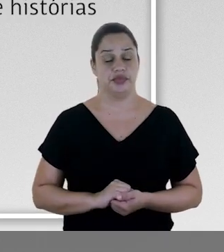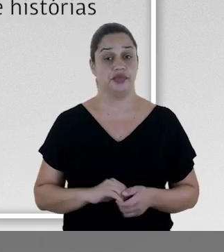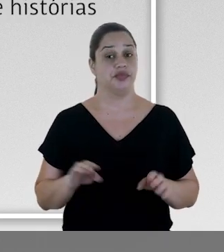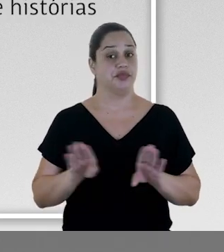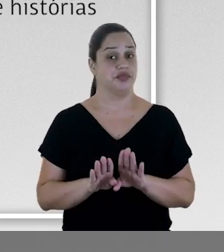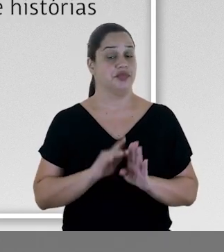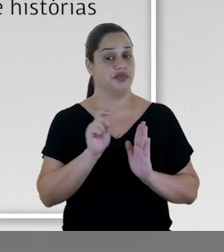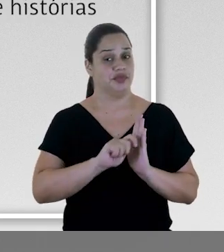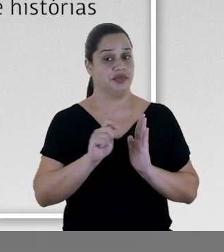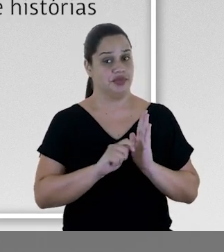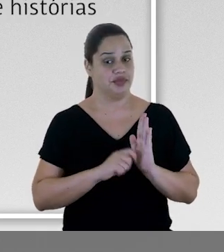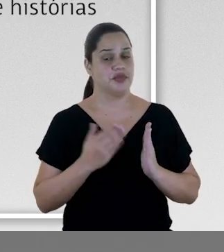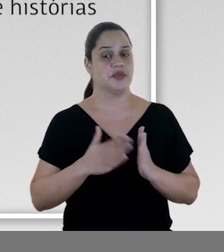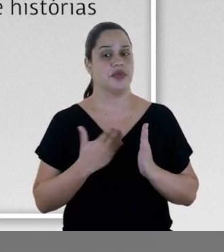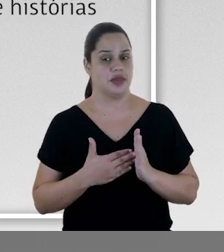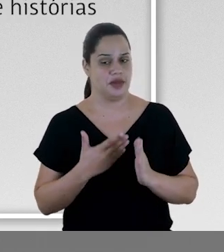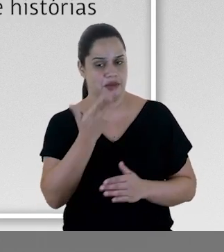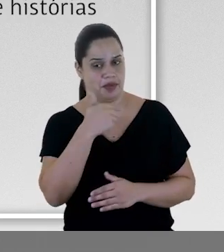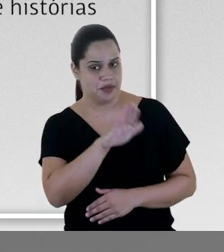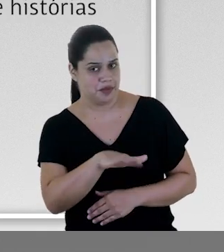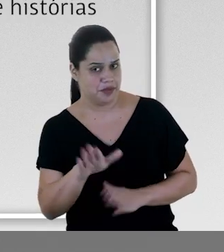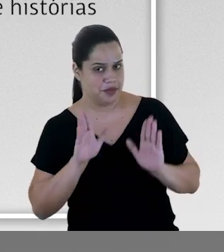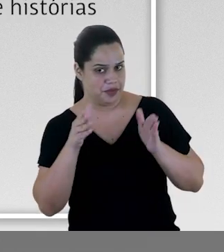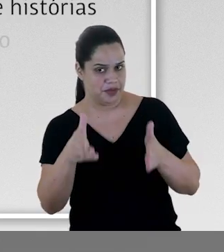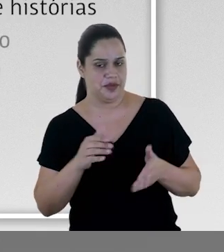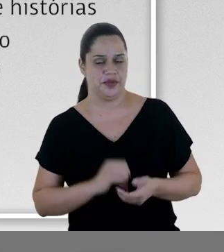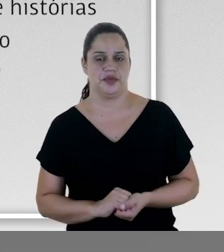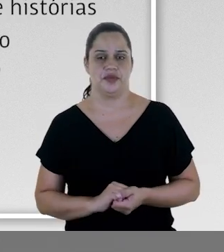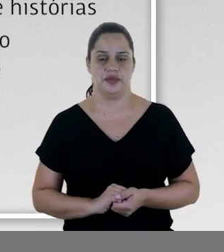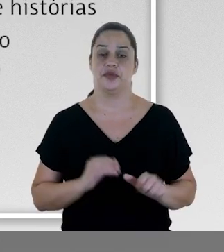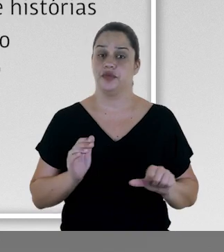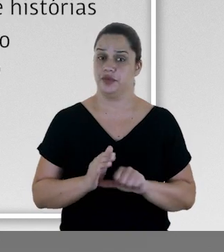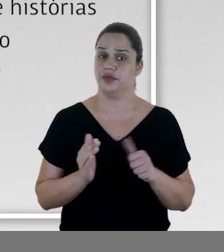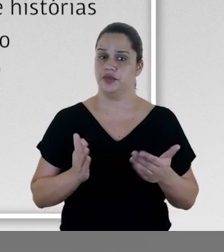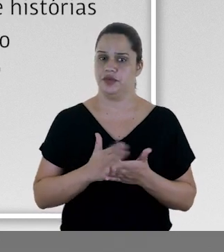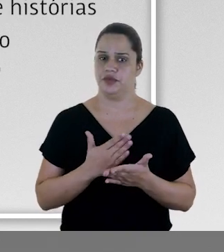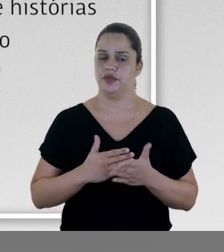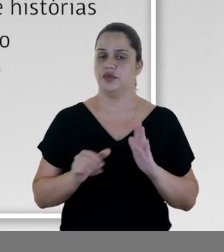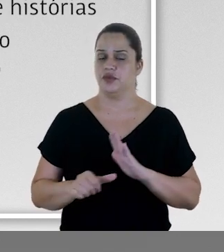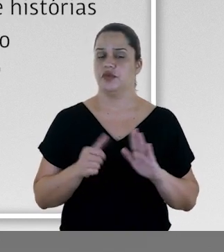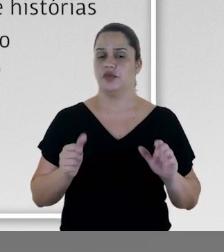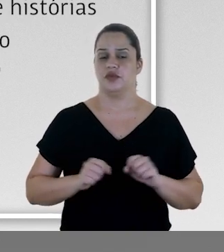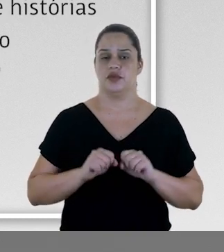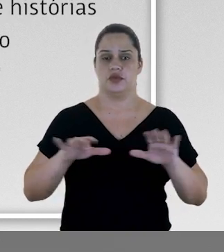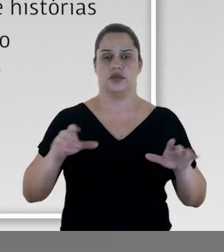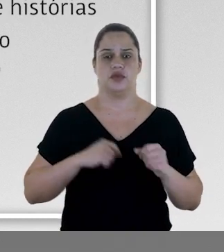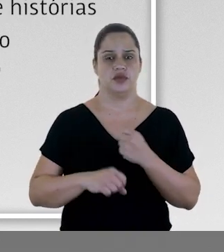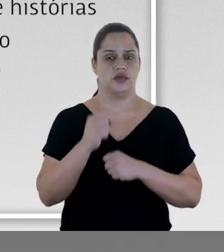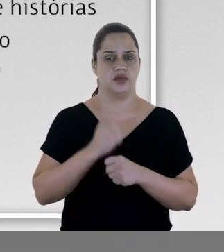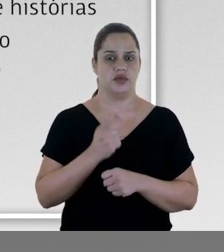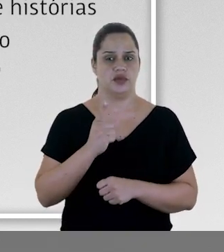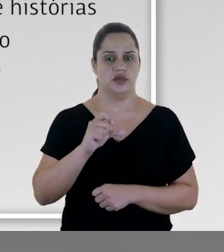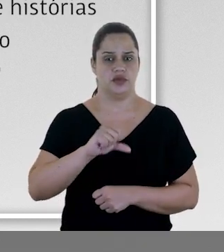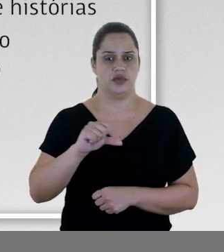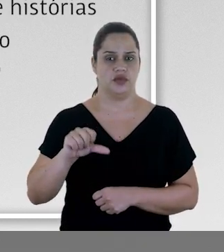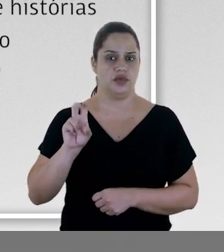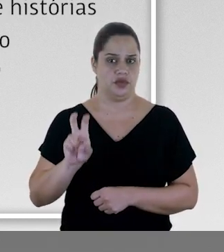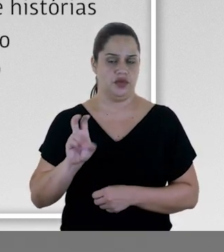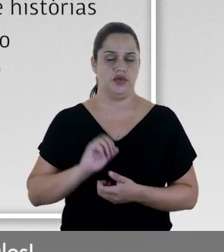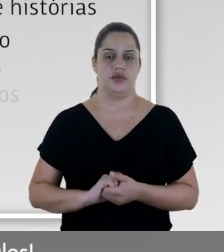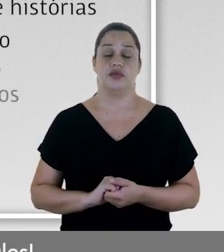e também escreveu livros para crianças. Seu primeiro livro foi publicado em 1995.